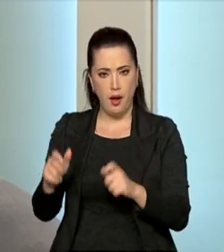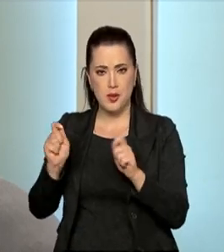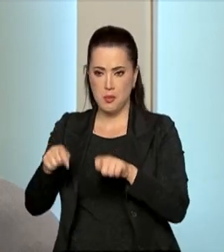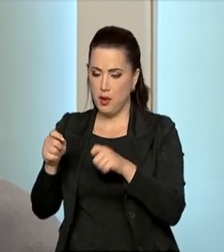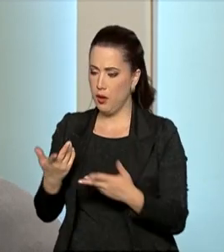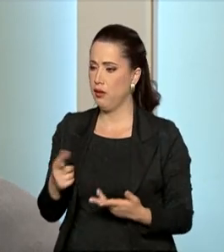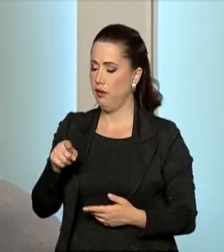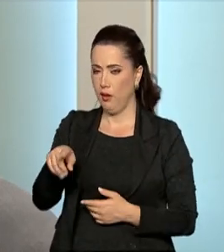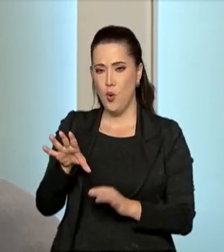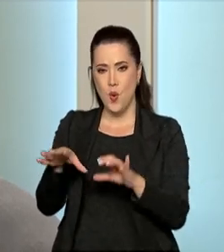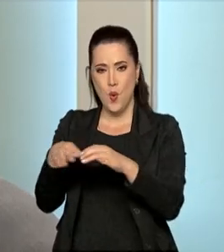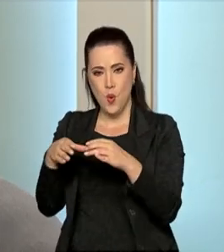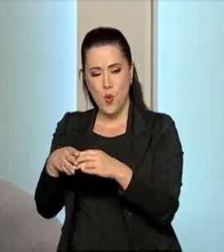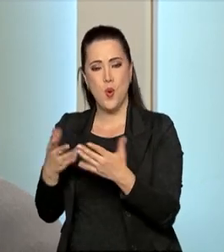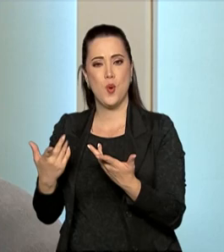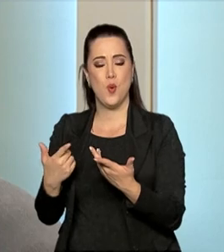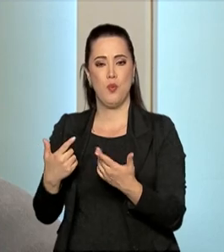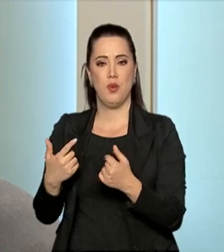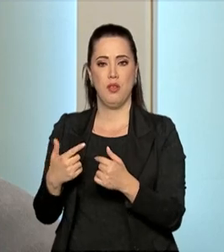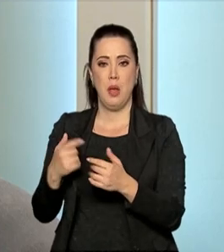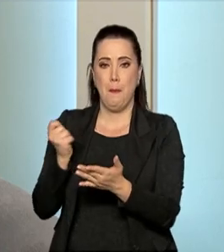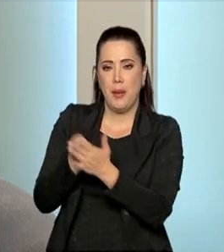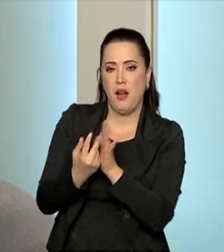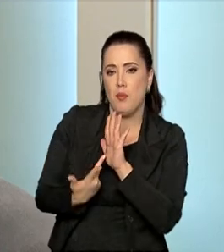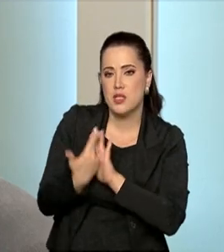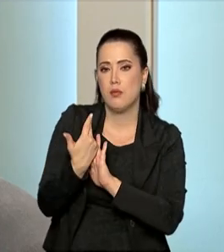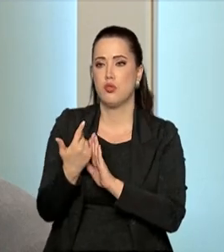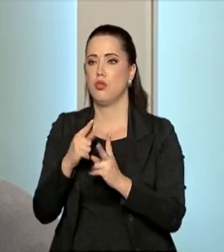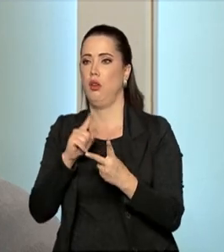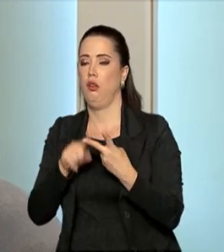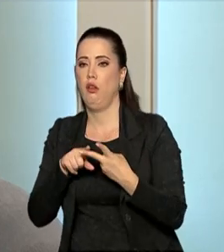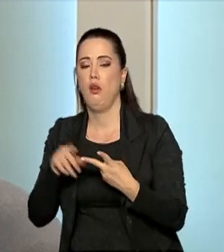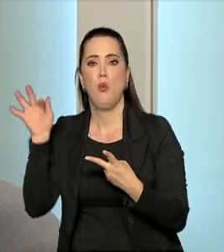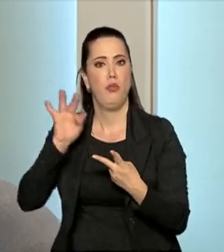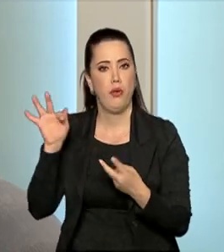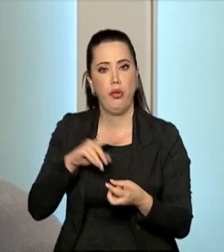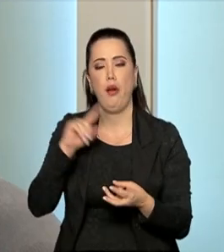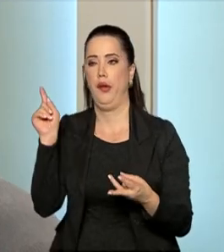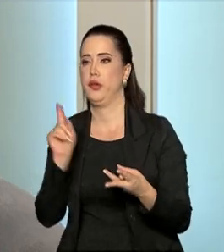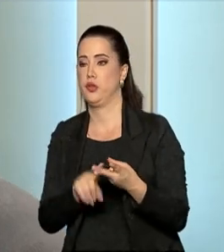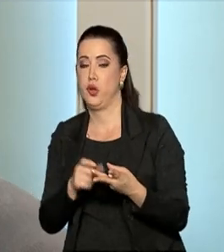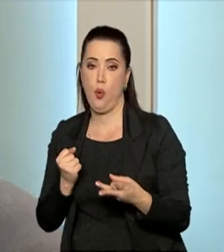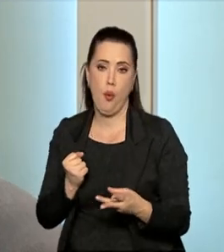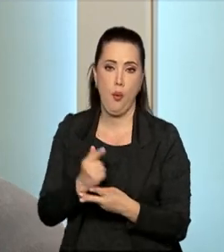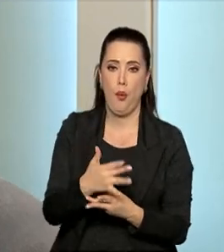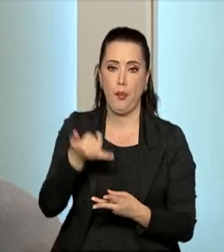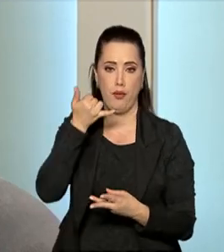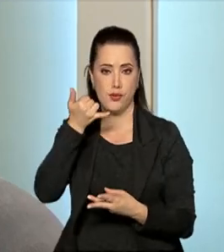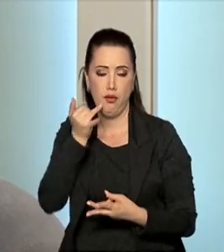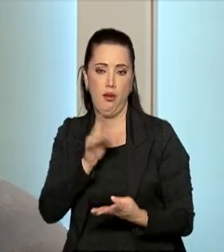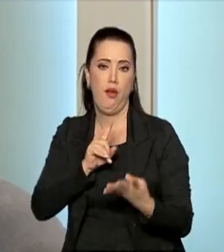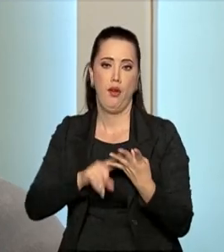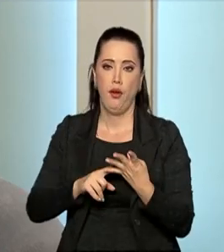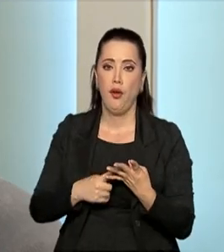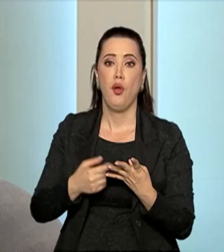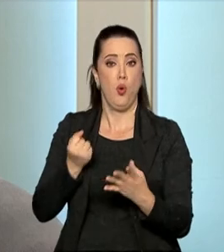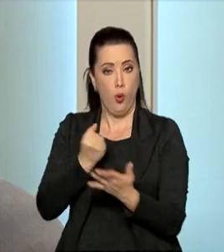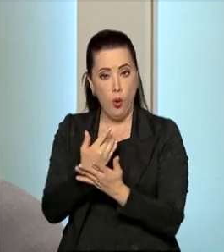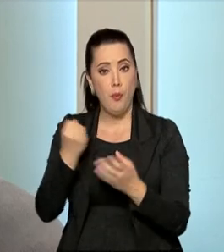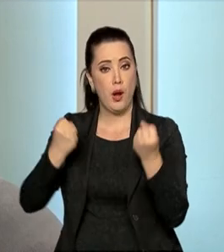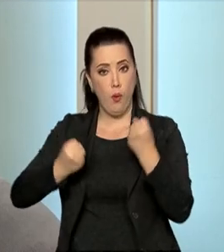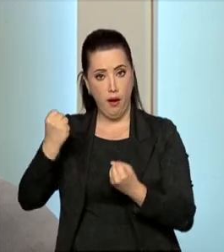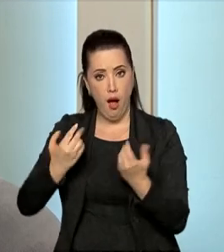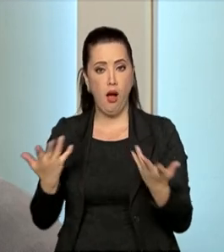custearem, por exemplo, uma cirurgia, um curso superior, comprar um celular, uma caminhonete.